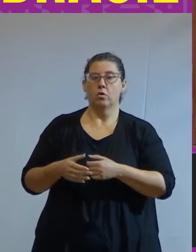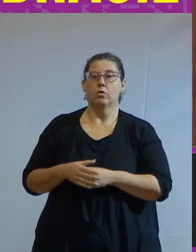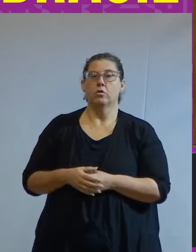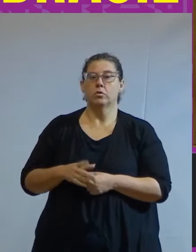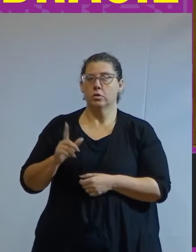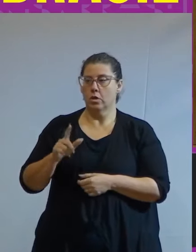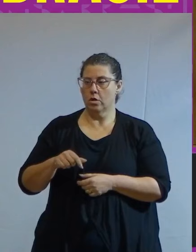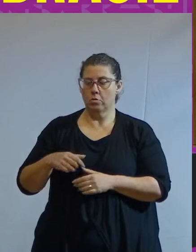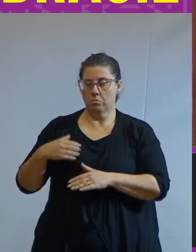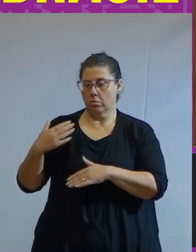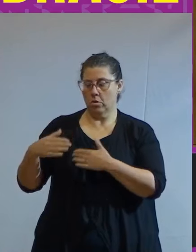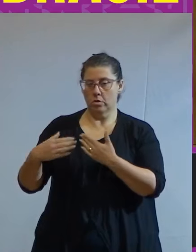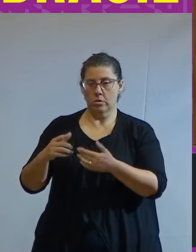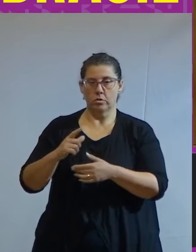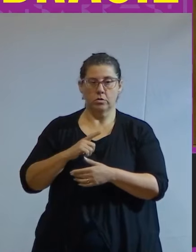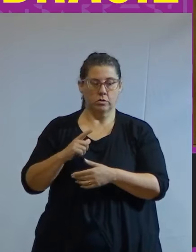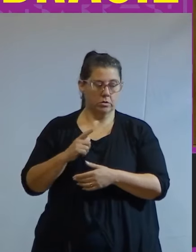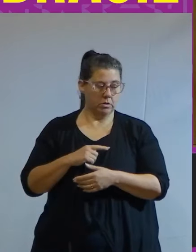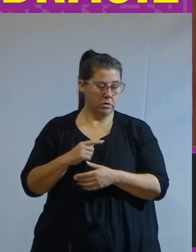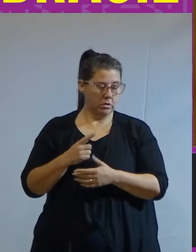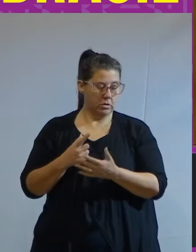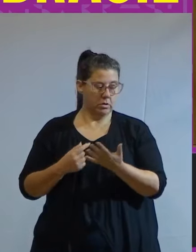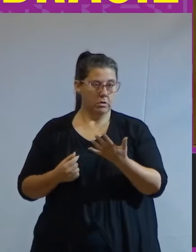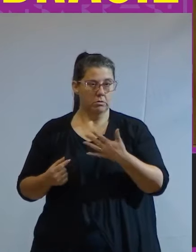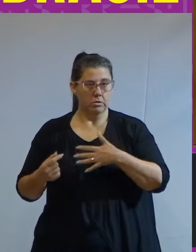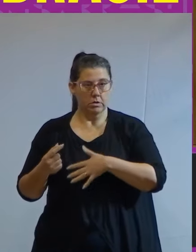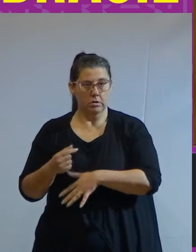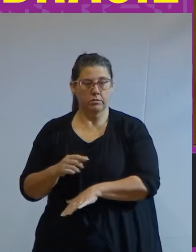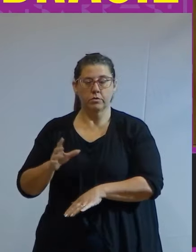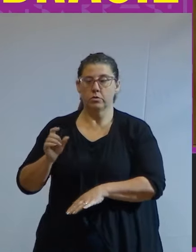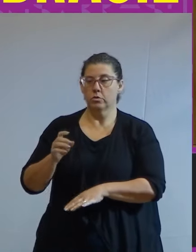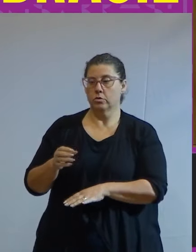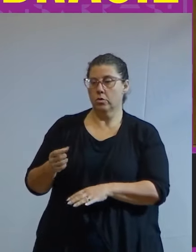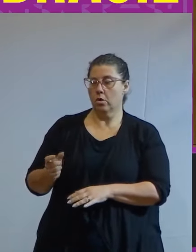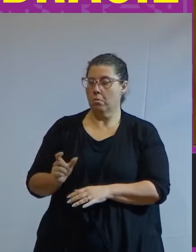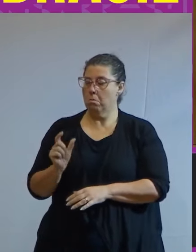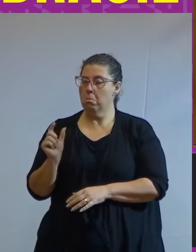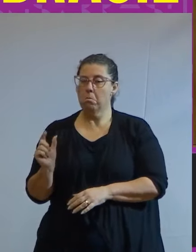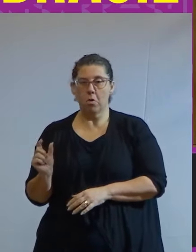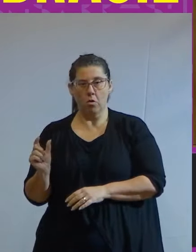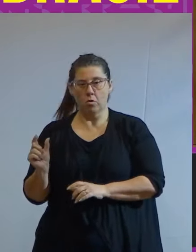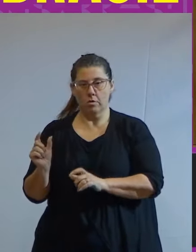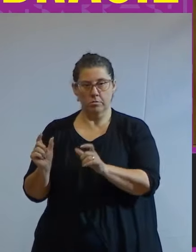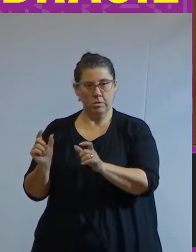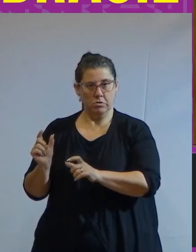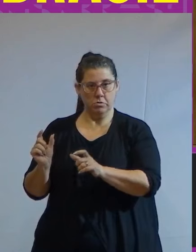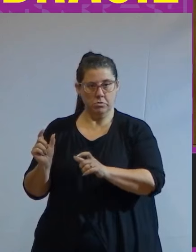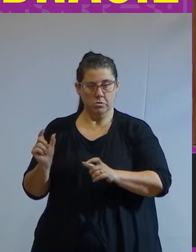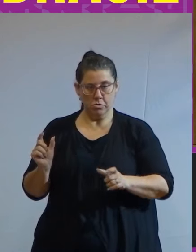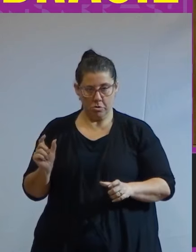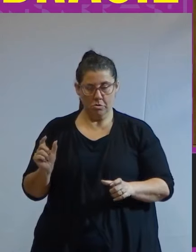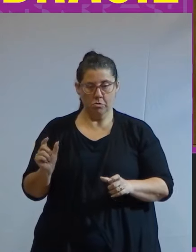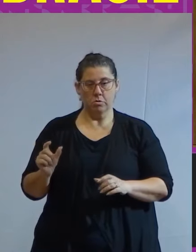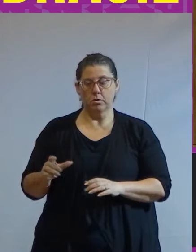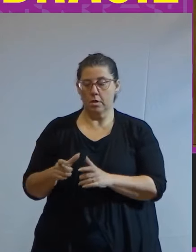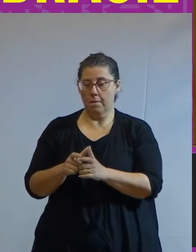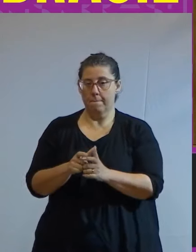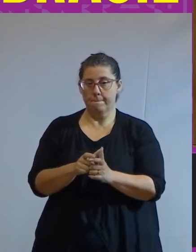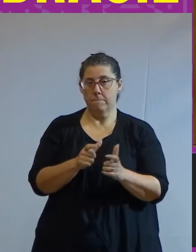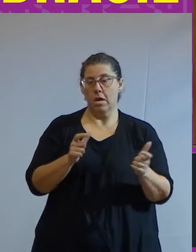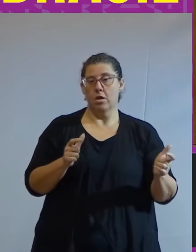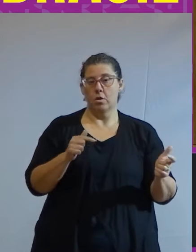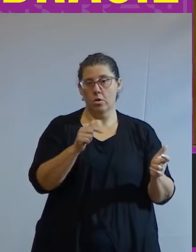processo que envolve em seus benefícios apenas uma parcela pequena da população, deixando sua enorme